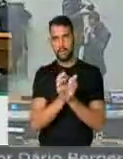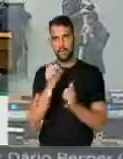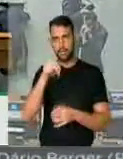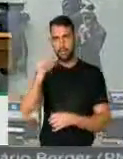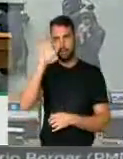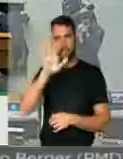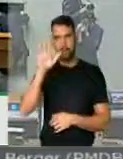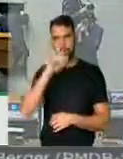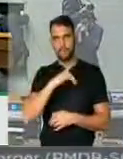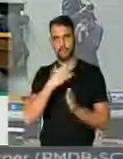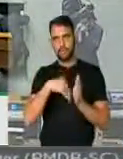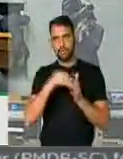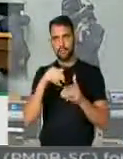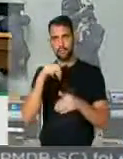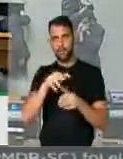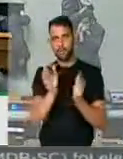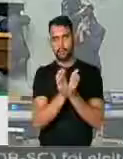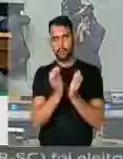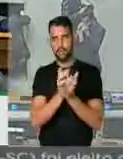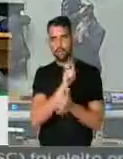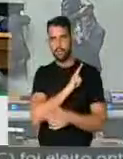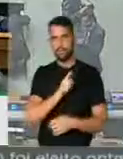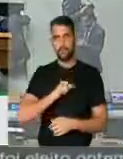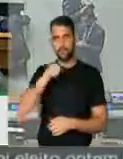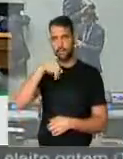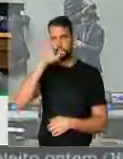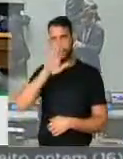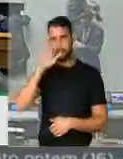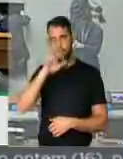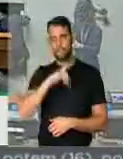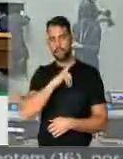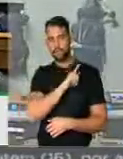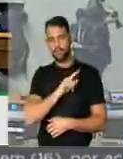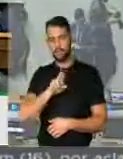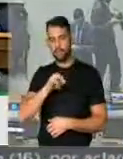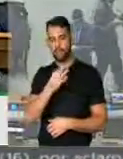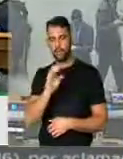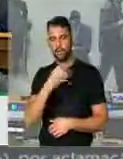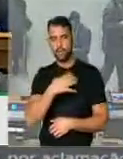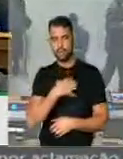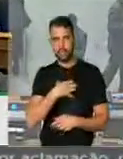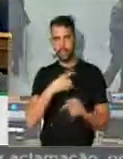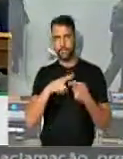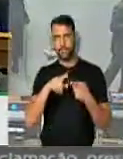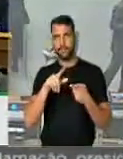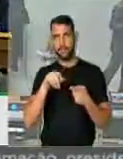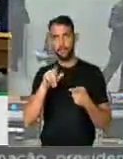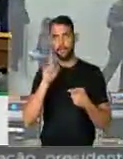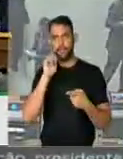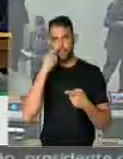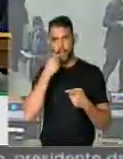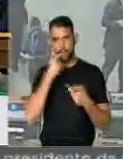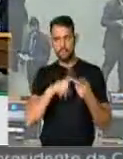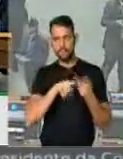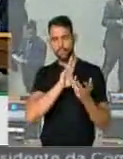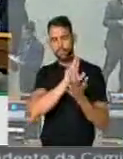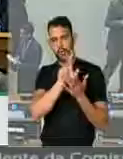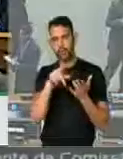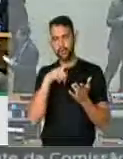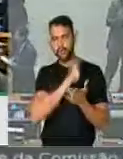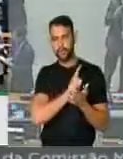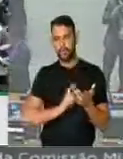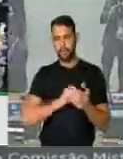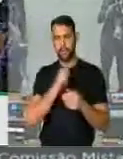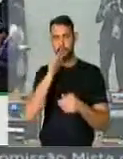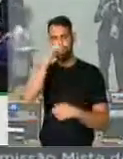Nordeste, toda a bancada do Nordeste, com os governadores do Nordeste, governador Rui Costa da Bahia, governador de Sergipe, os demais governadores do